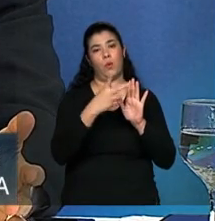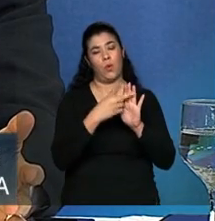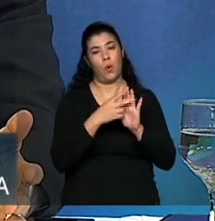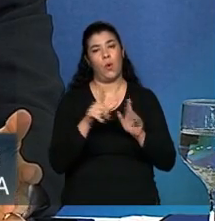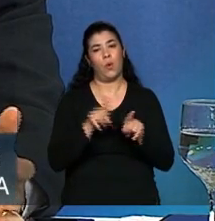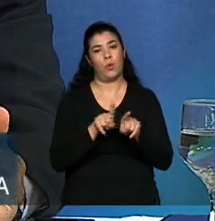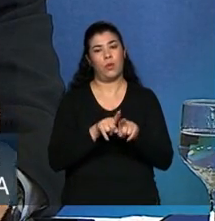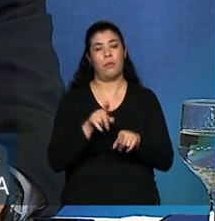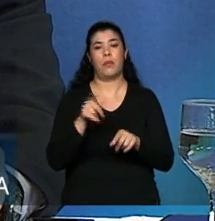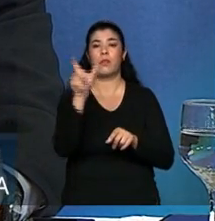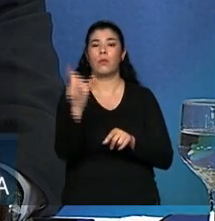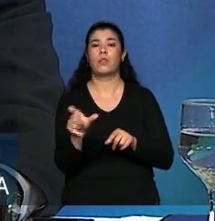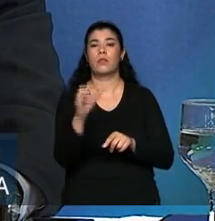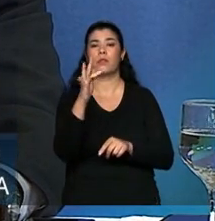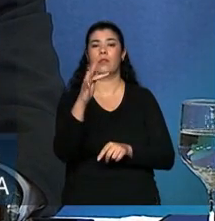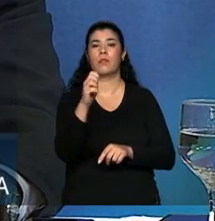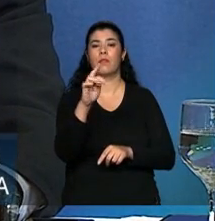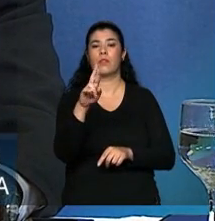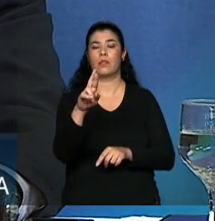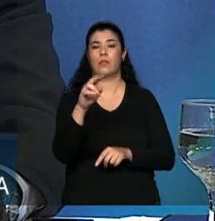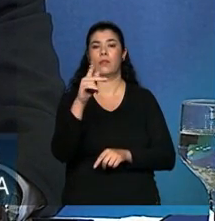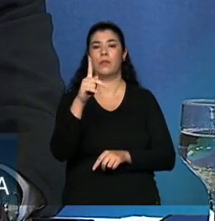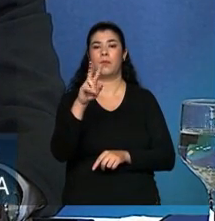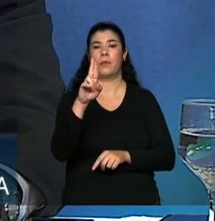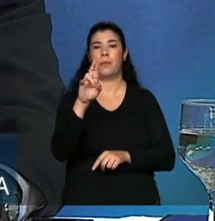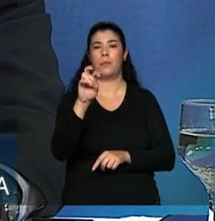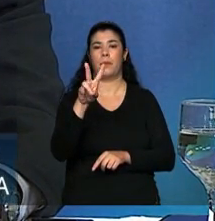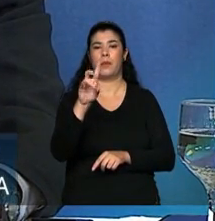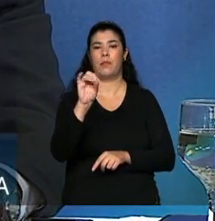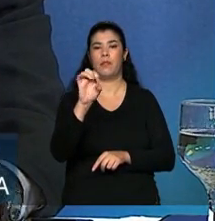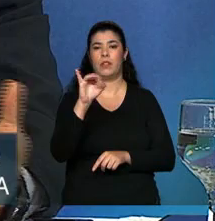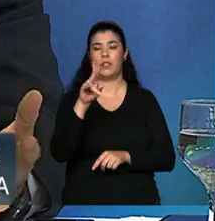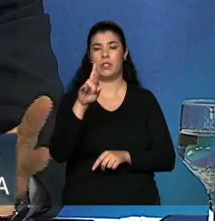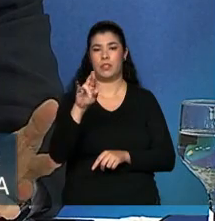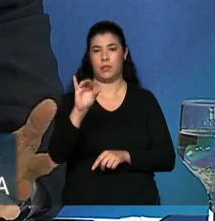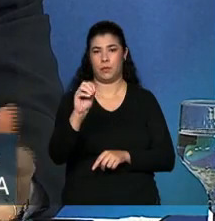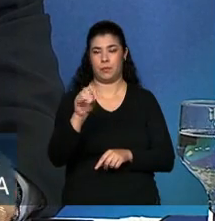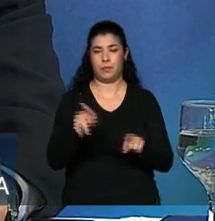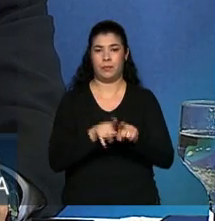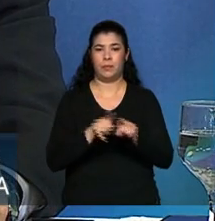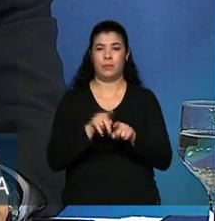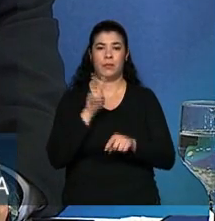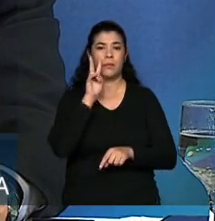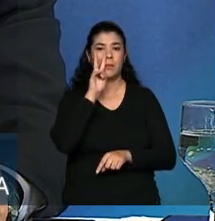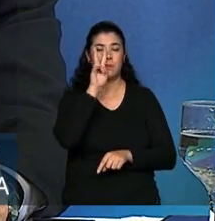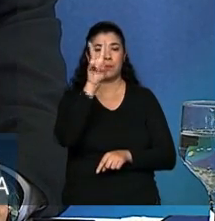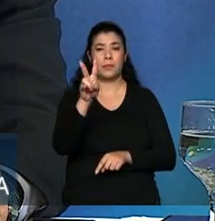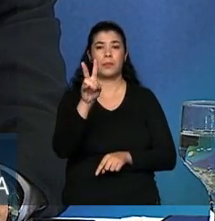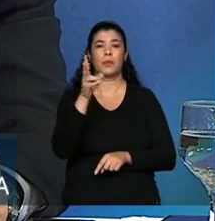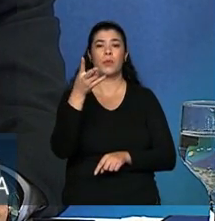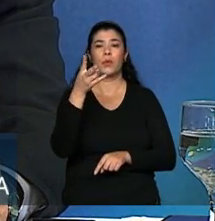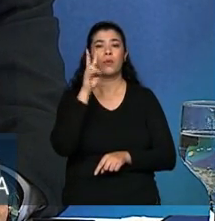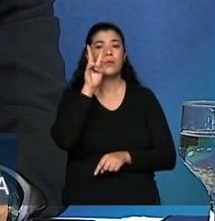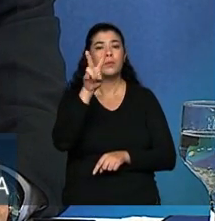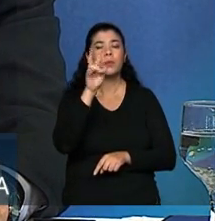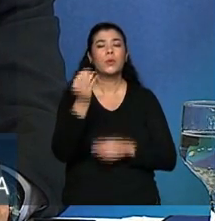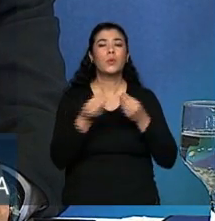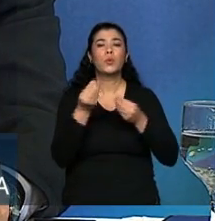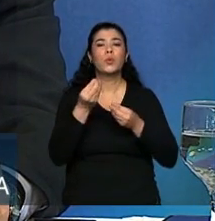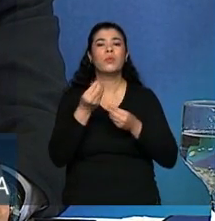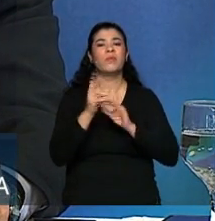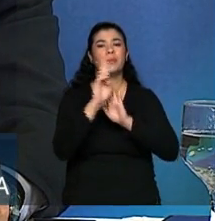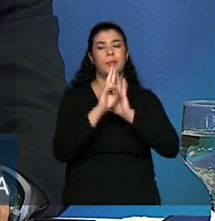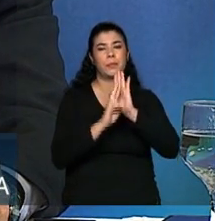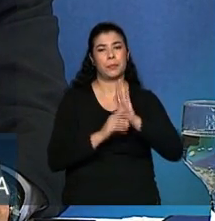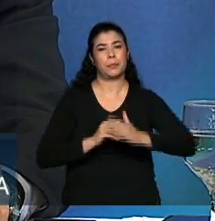previdenciário. Então, também está dando mais previsibilidade ao cálculo. você sabe exatamente como essa regra vai evoluir